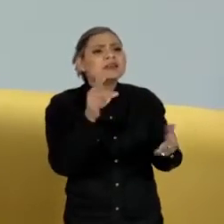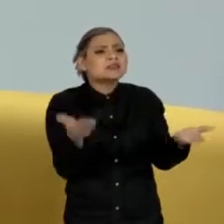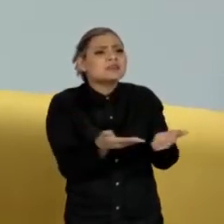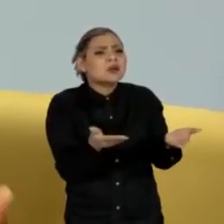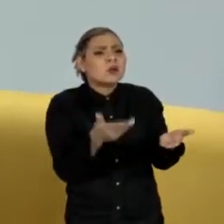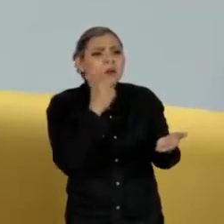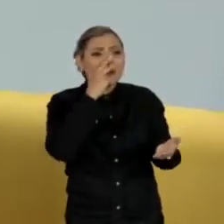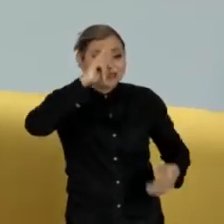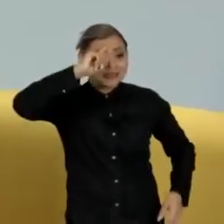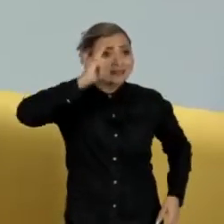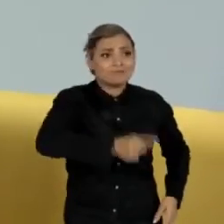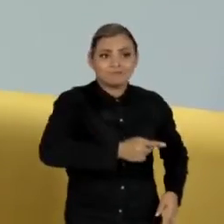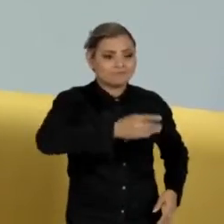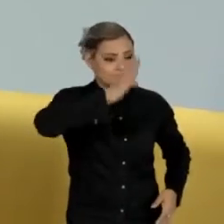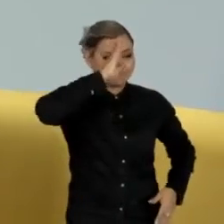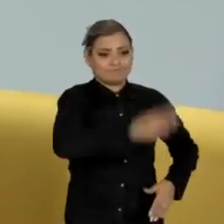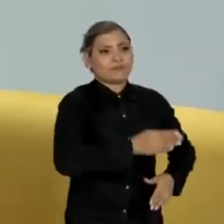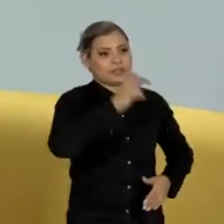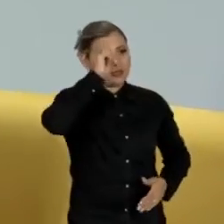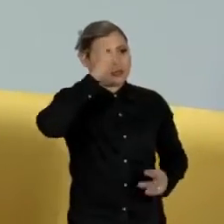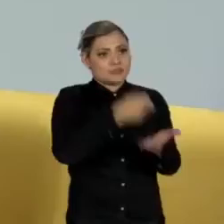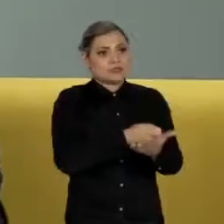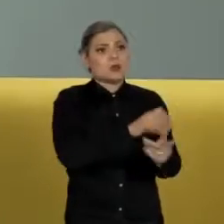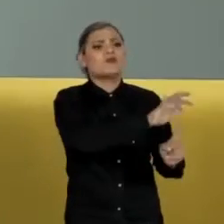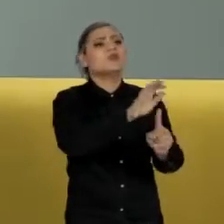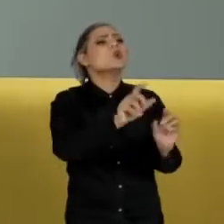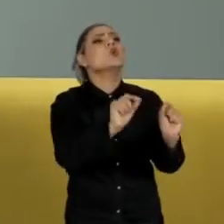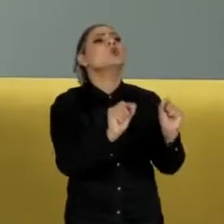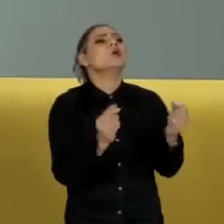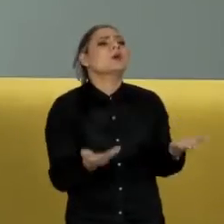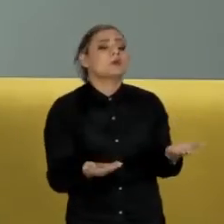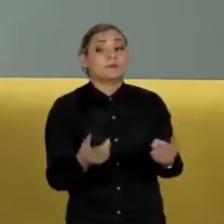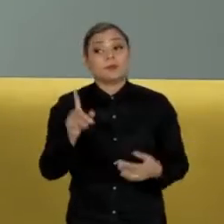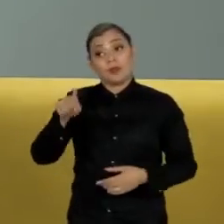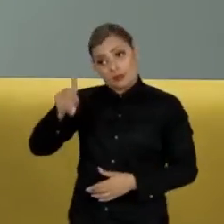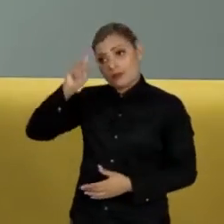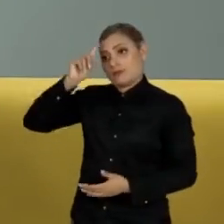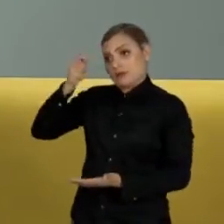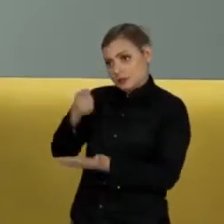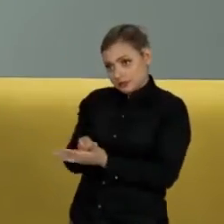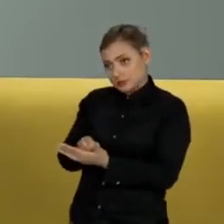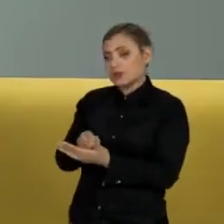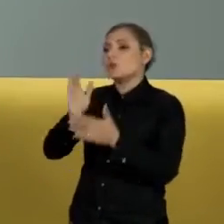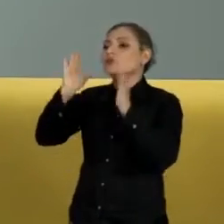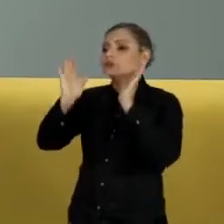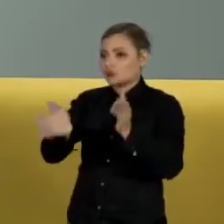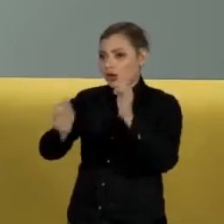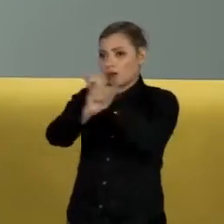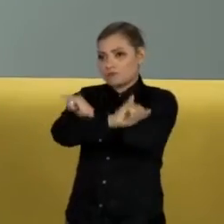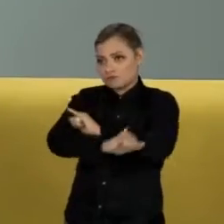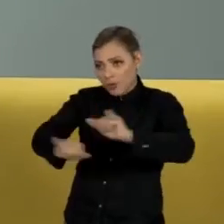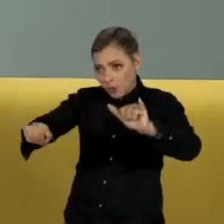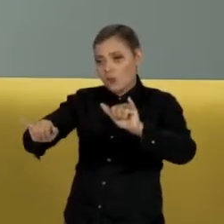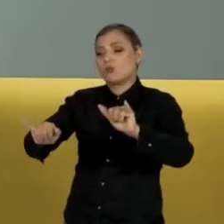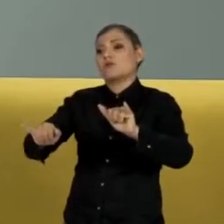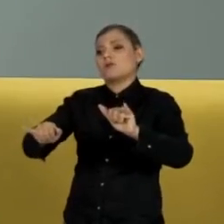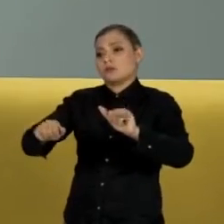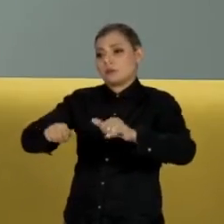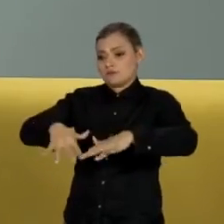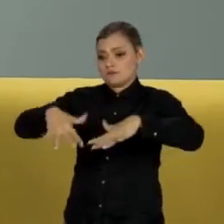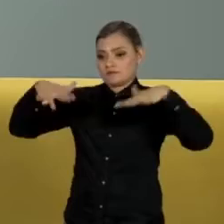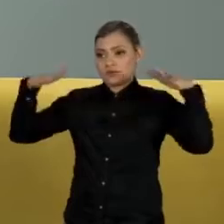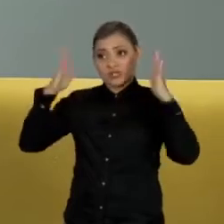imediata dessa decisão? Bom, é uma decisão que foi publicada em sessão